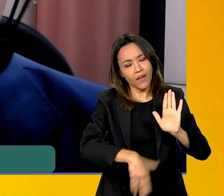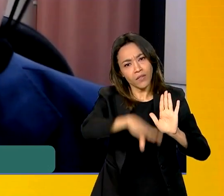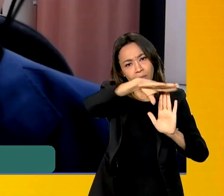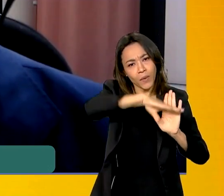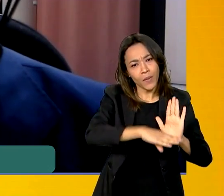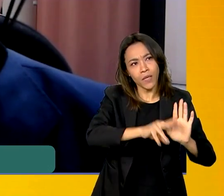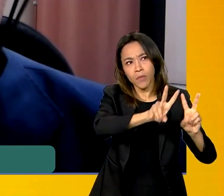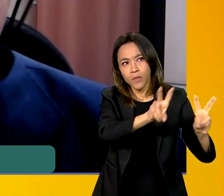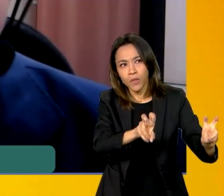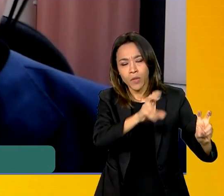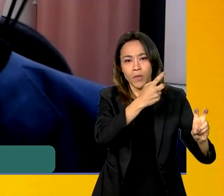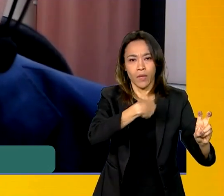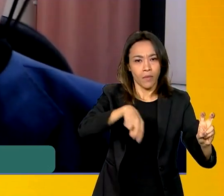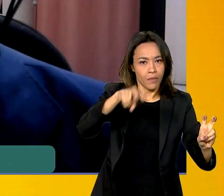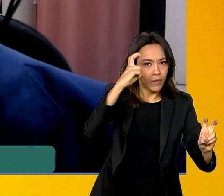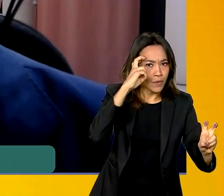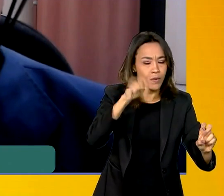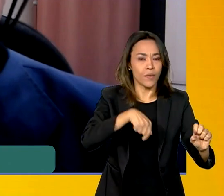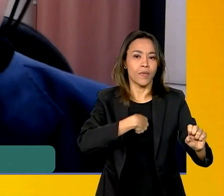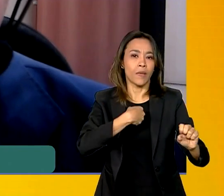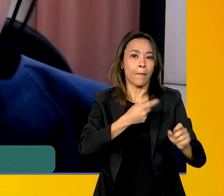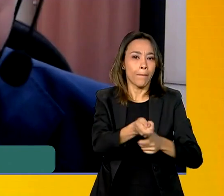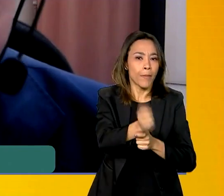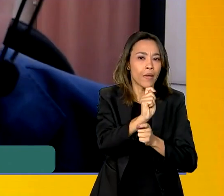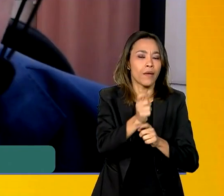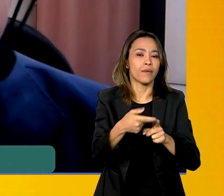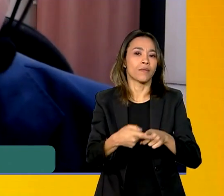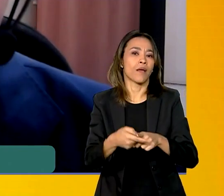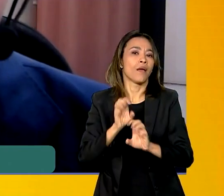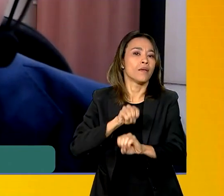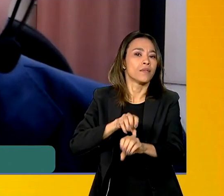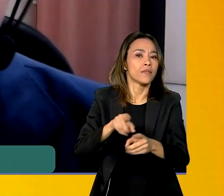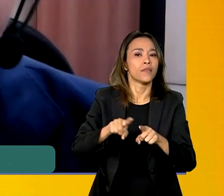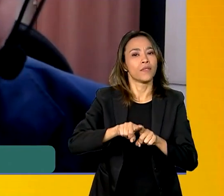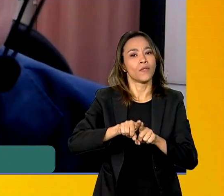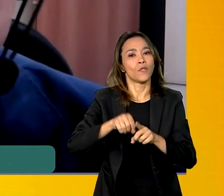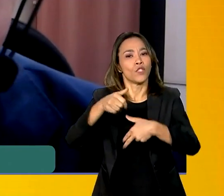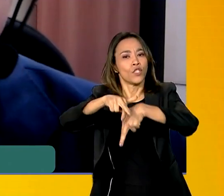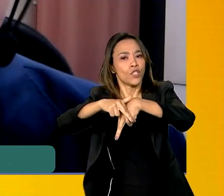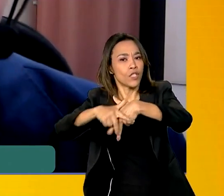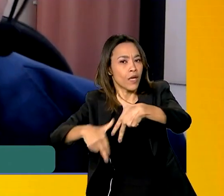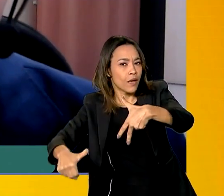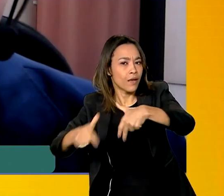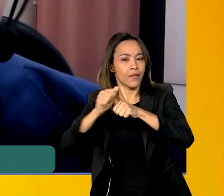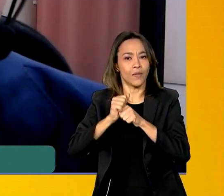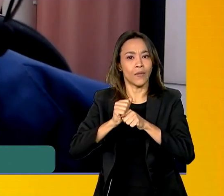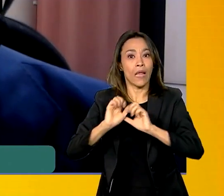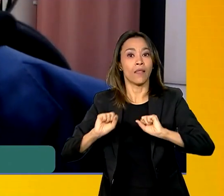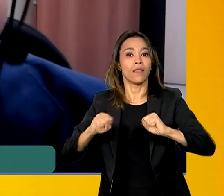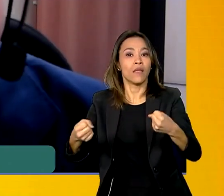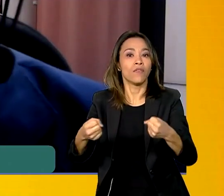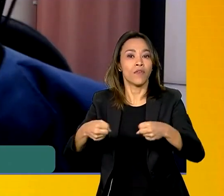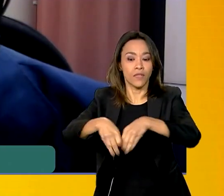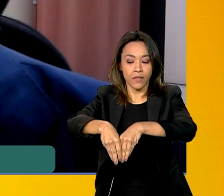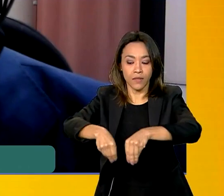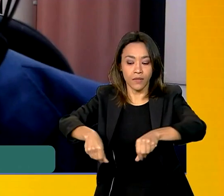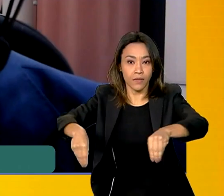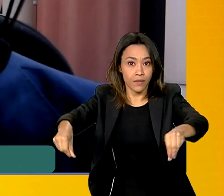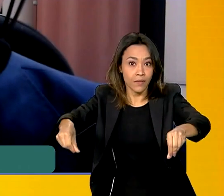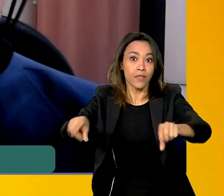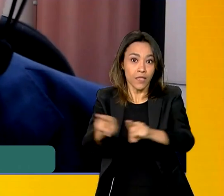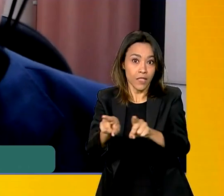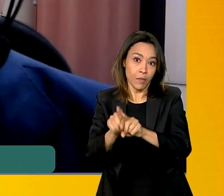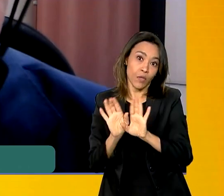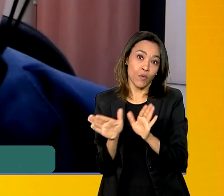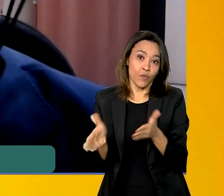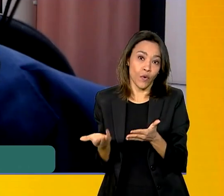cultura, educação, gênero, cadeia produtiva, defesa dos territórios e também a questão da